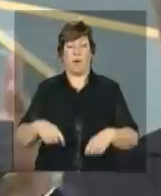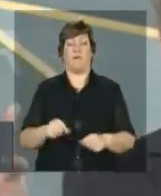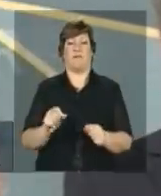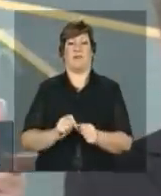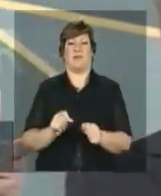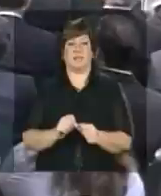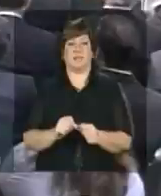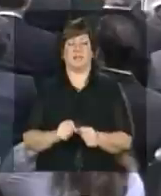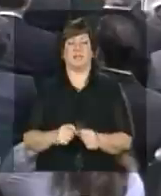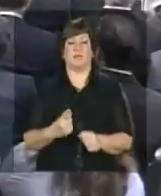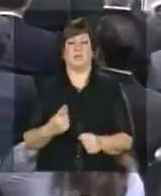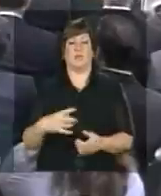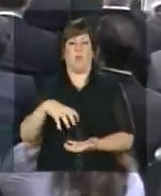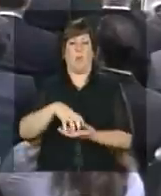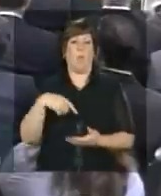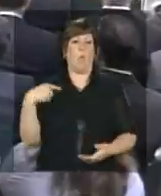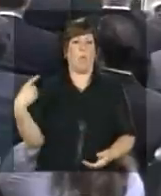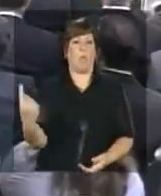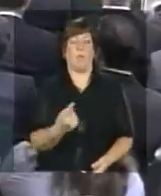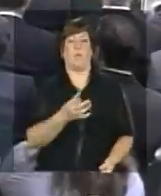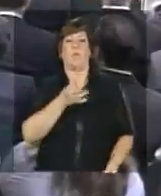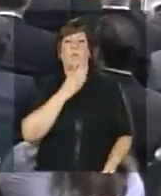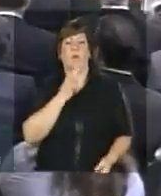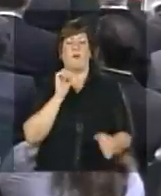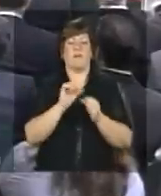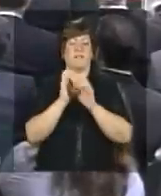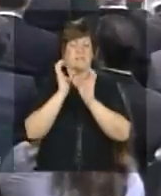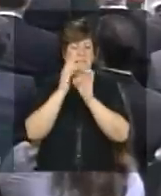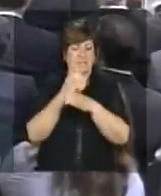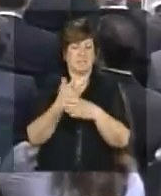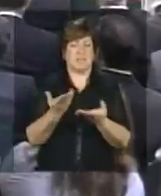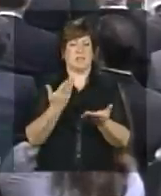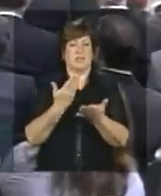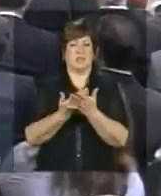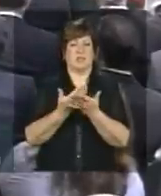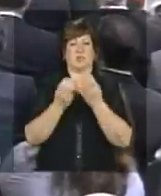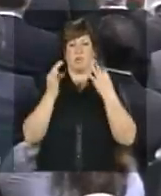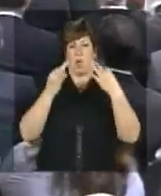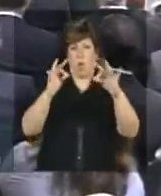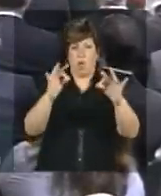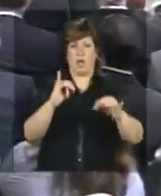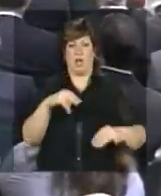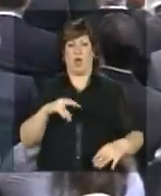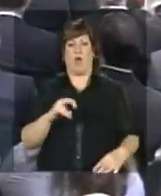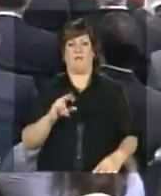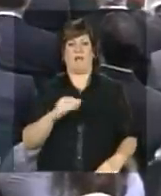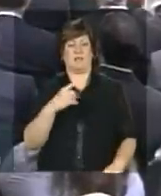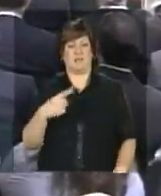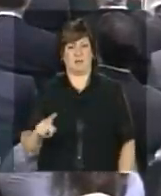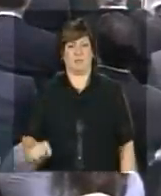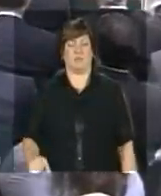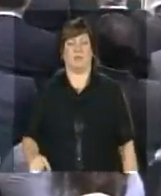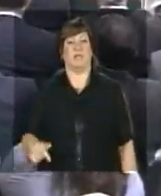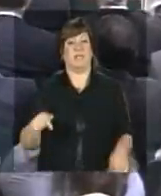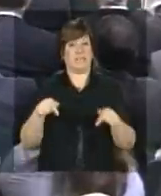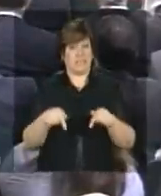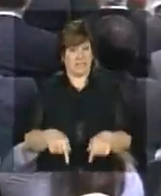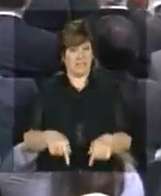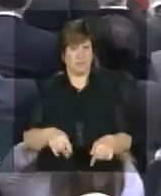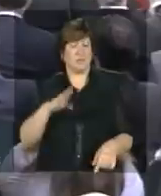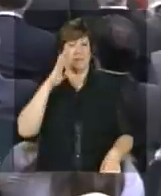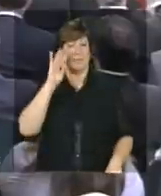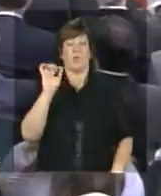uma massa crítica que produz ciência, que produz tecnologia, e que produz inovação. Isso